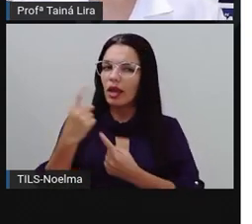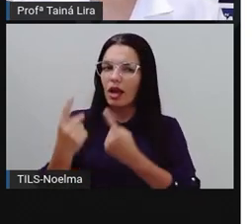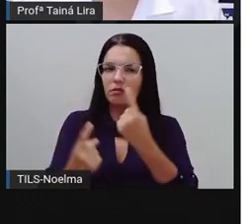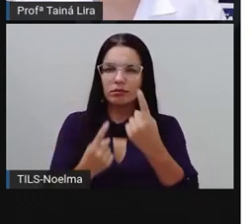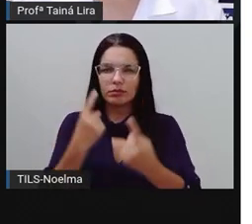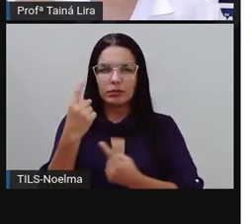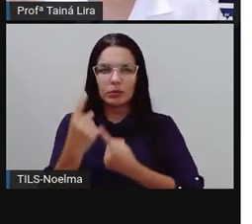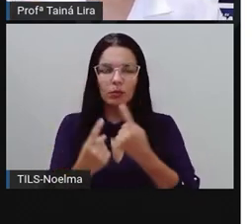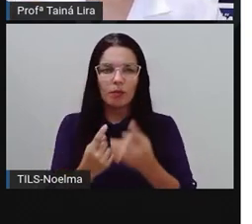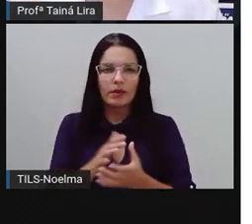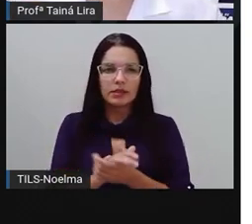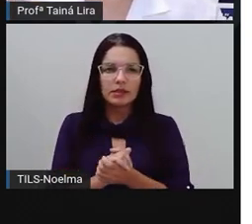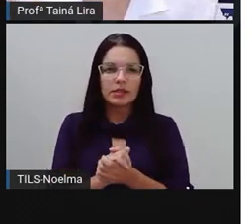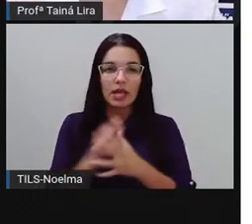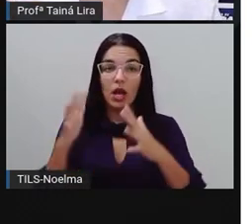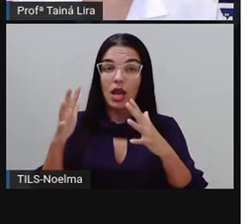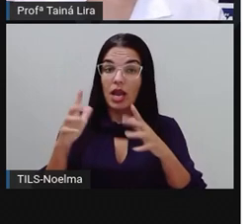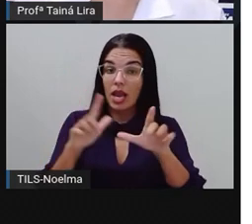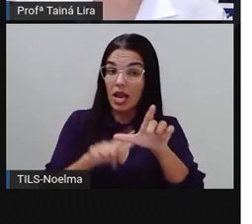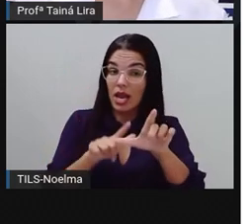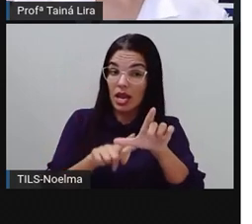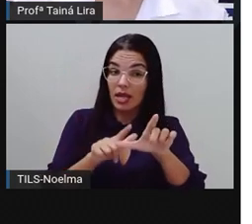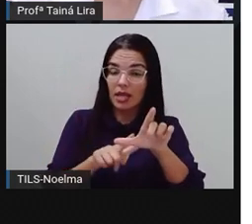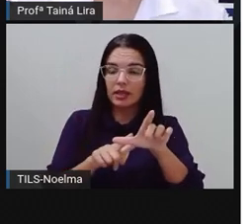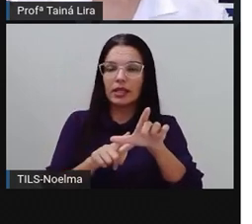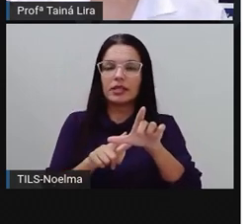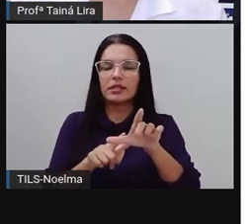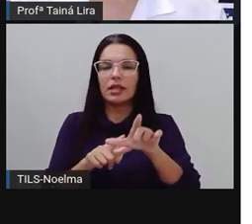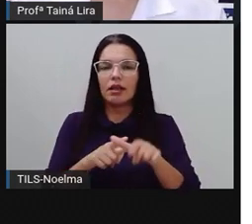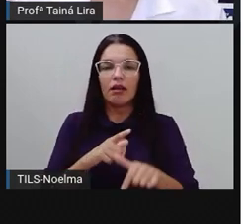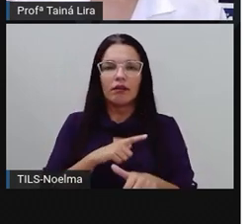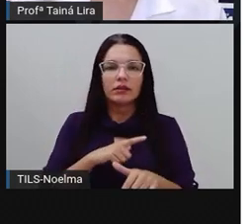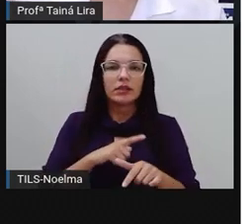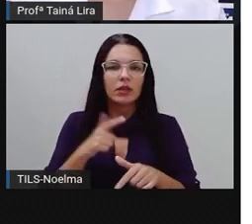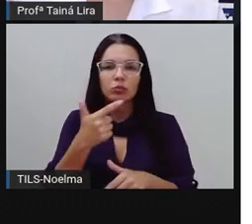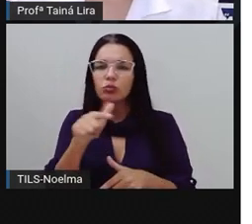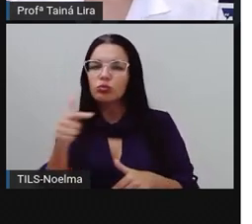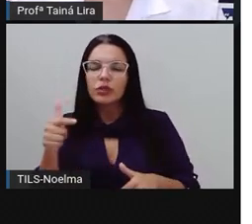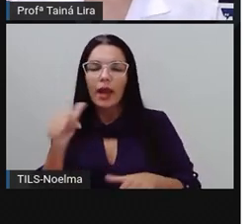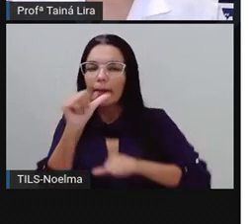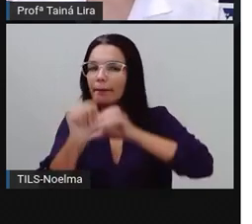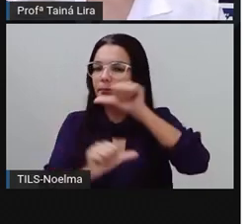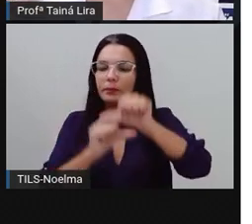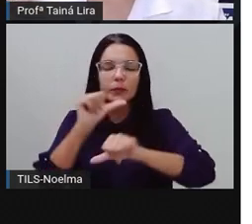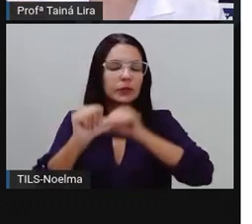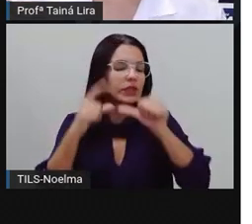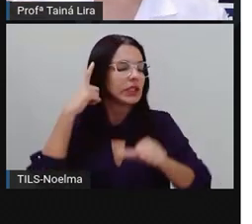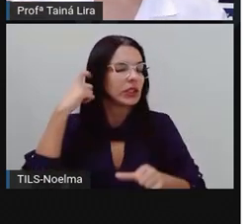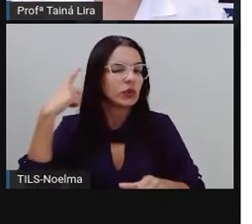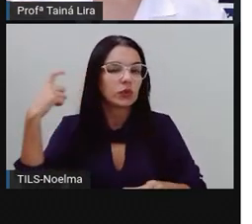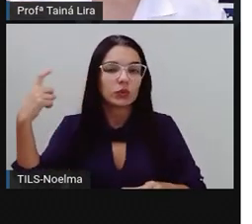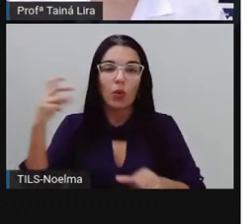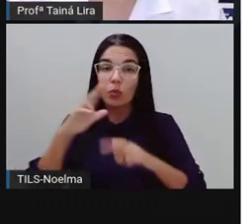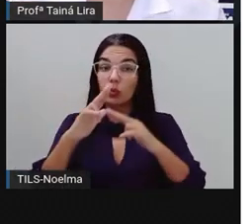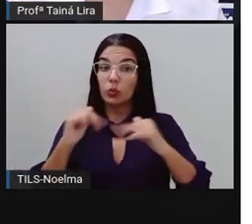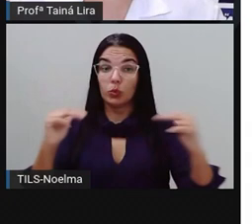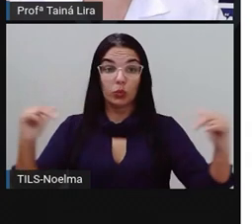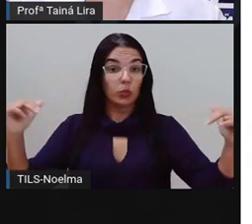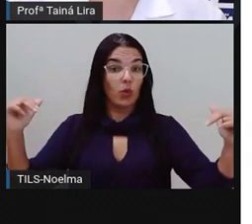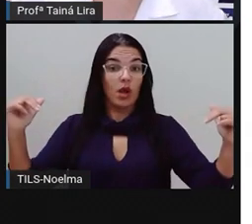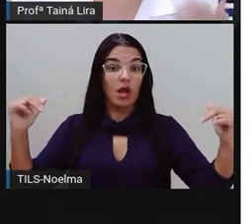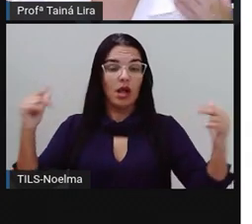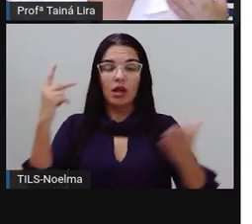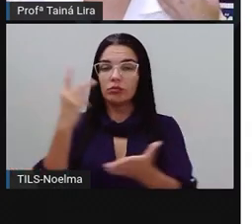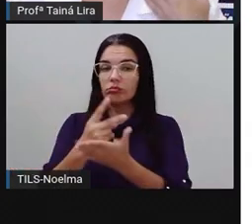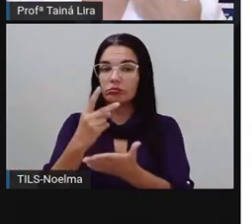algumas letras, né, que não vão mudar ali o som, tá bom?